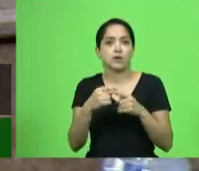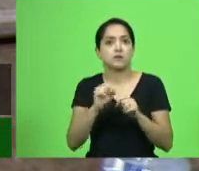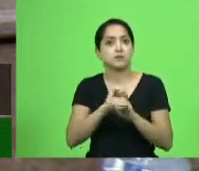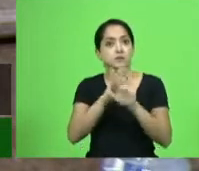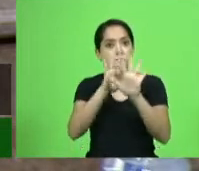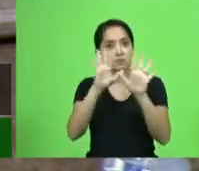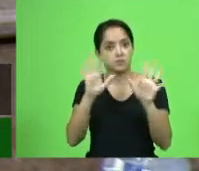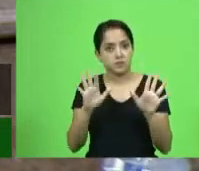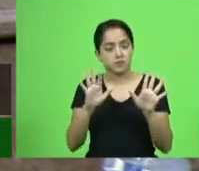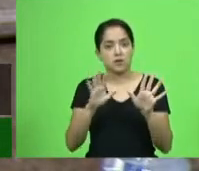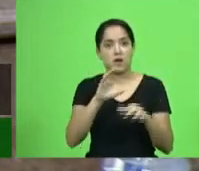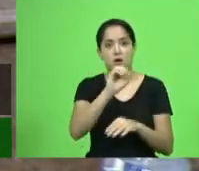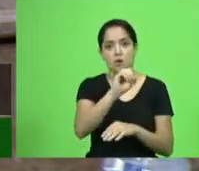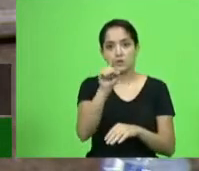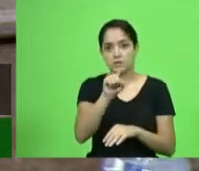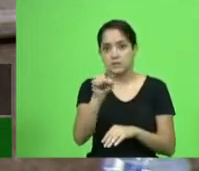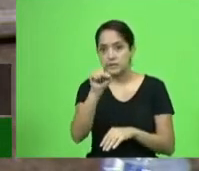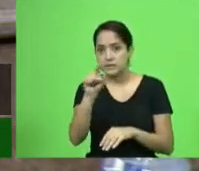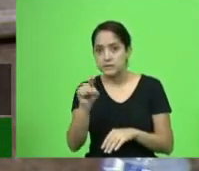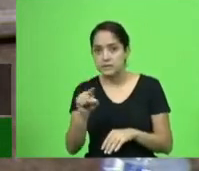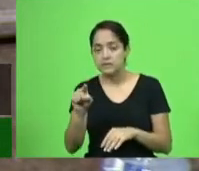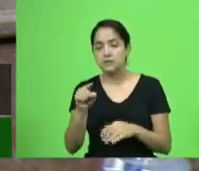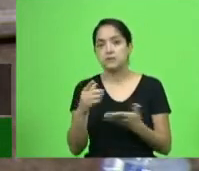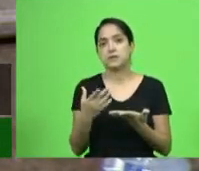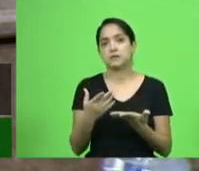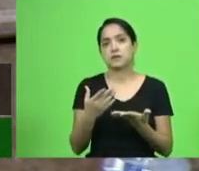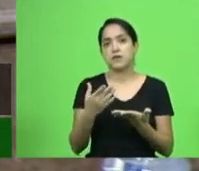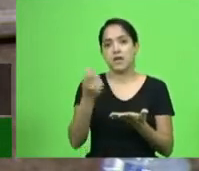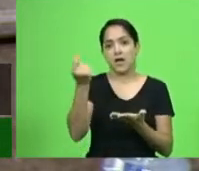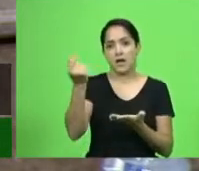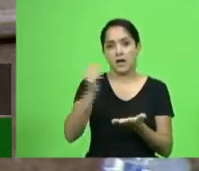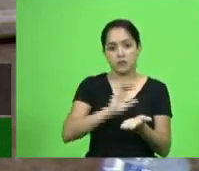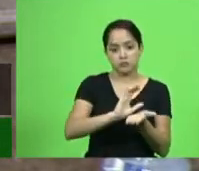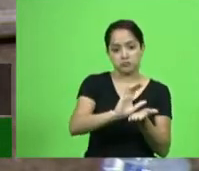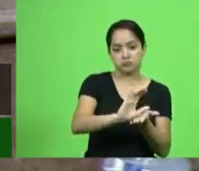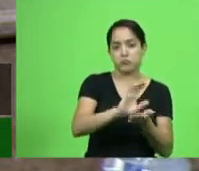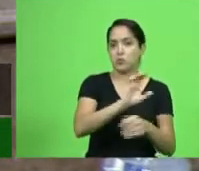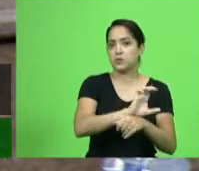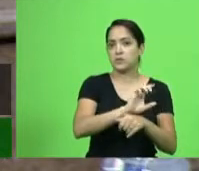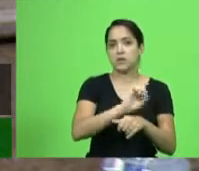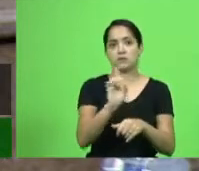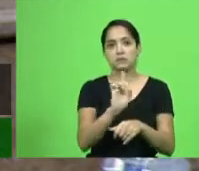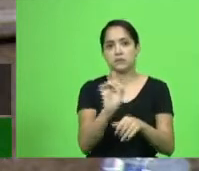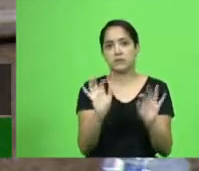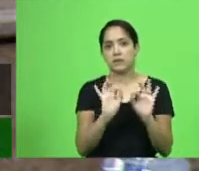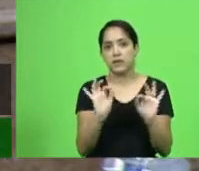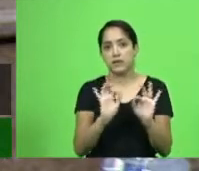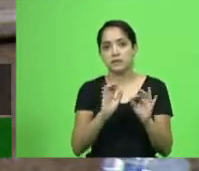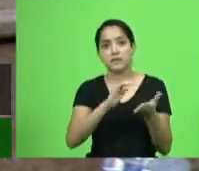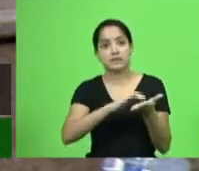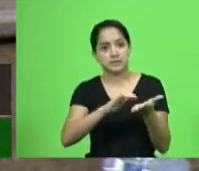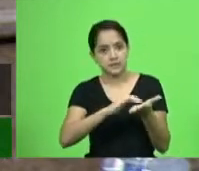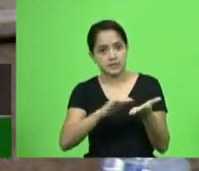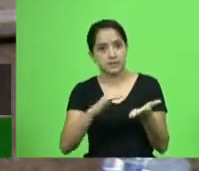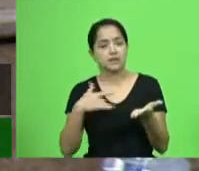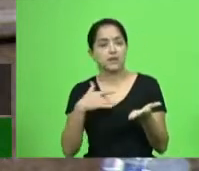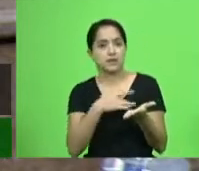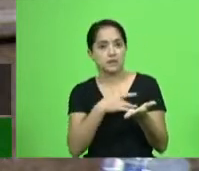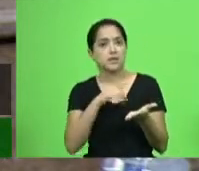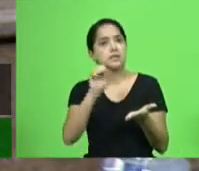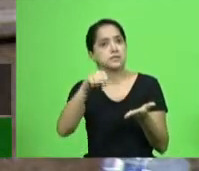OZZ tem dito que é o Estado que não está repassando dinheiro e a secretaria está dizendo que sim, que está